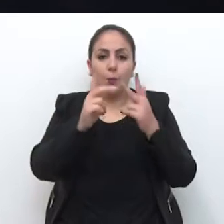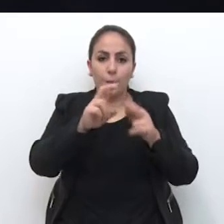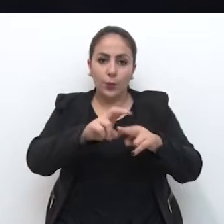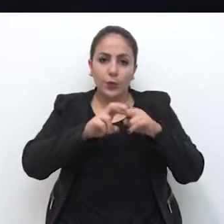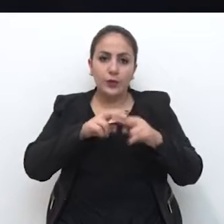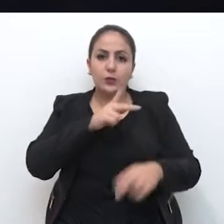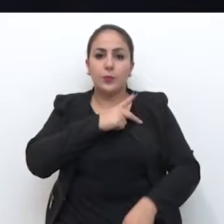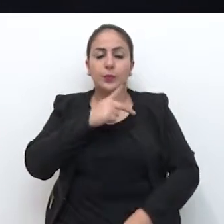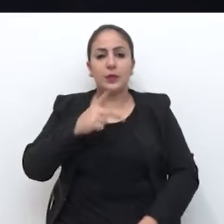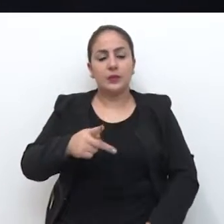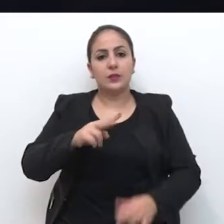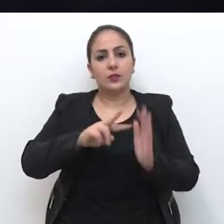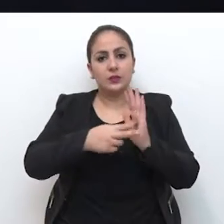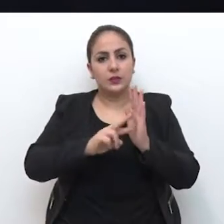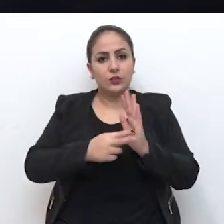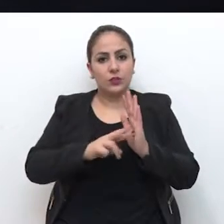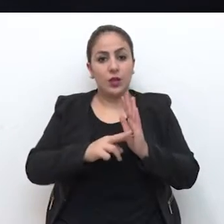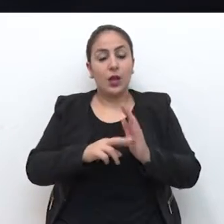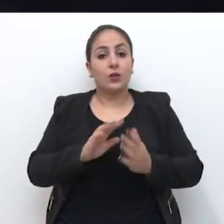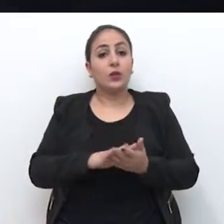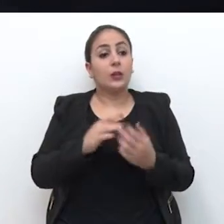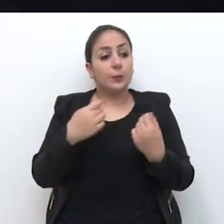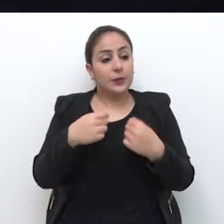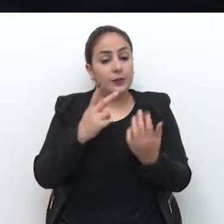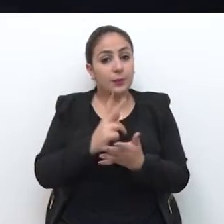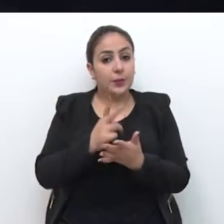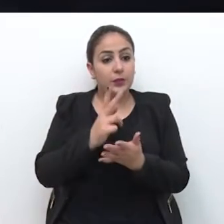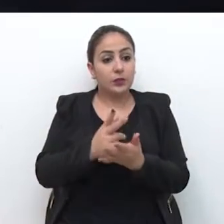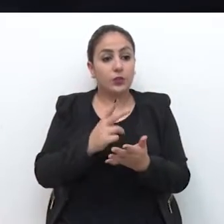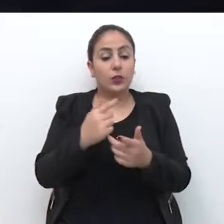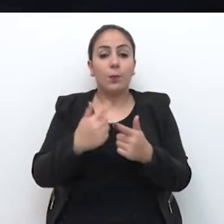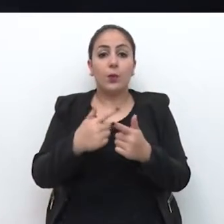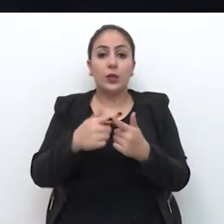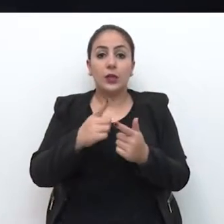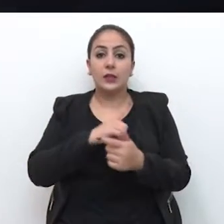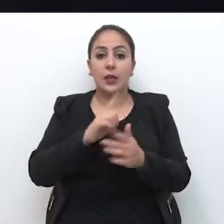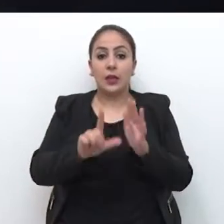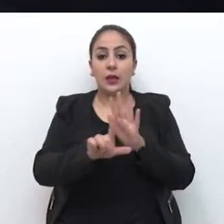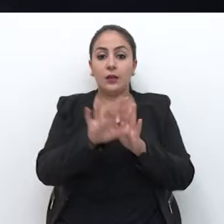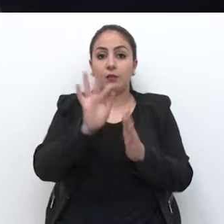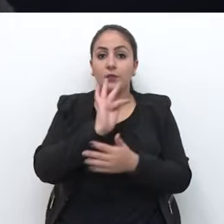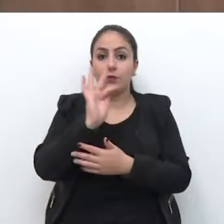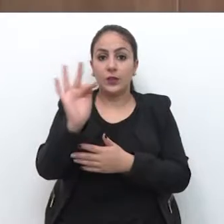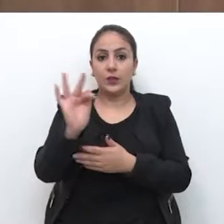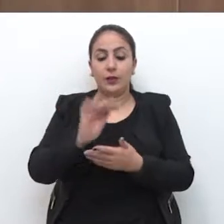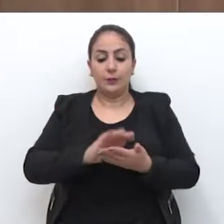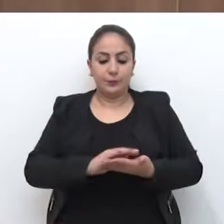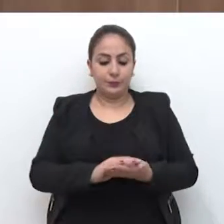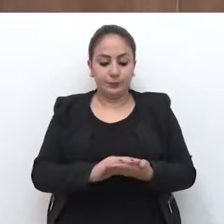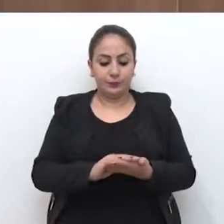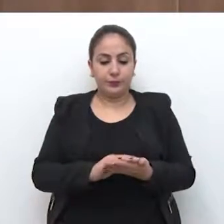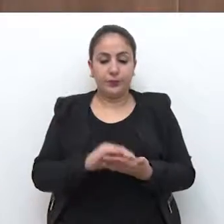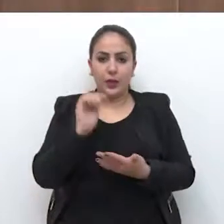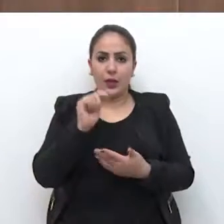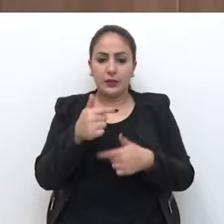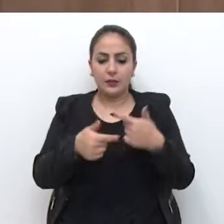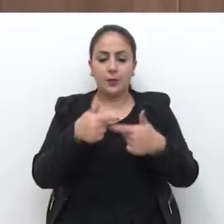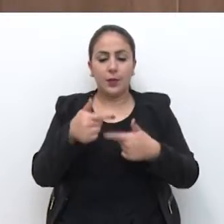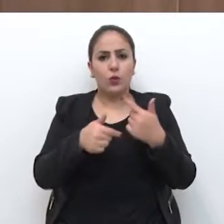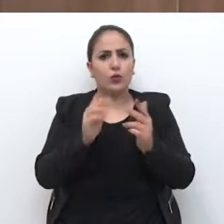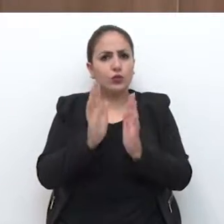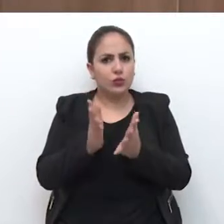o presidente do Simpasso explica que a decisão deve ser mantida, pois segue uma lei federal. Esses servidores,